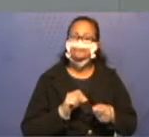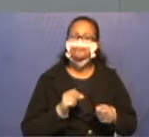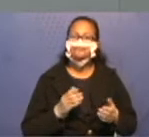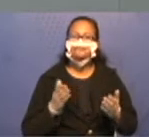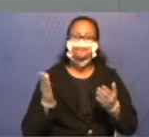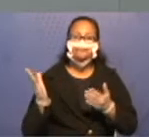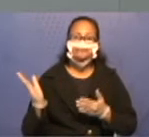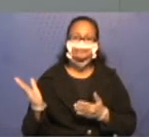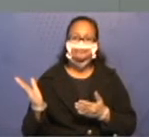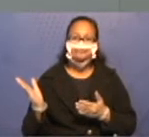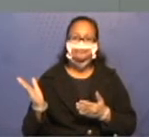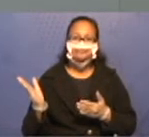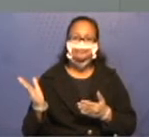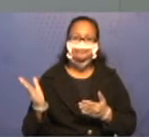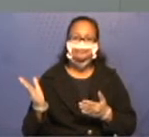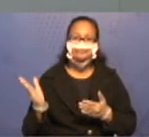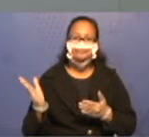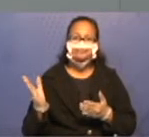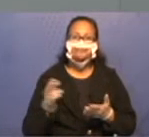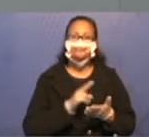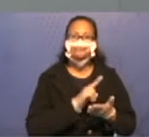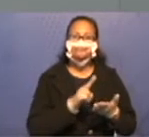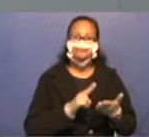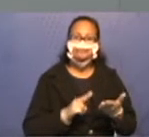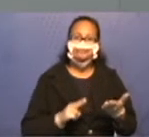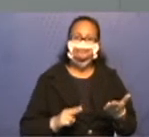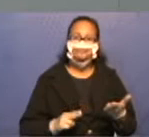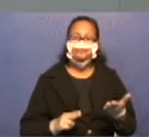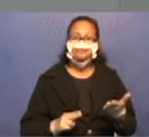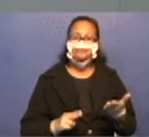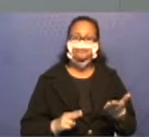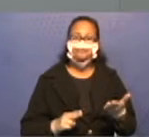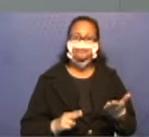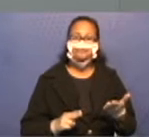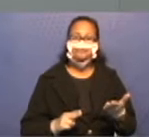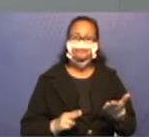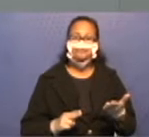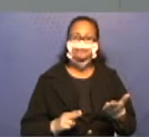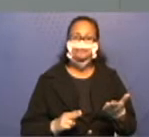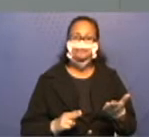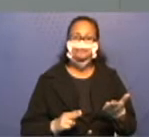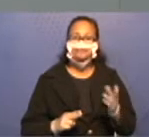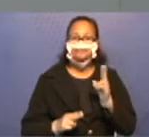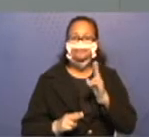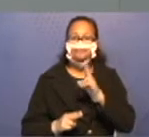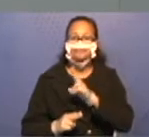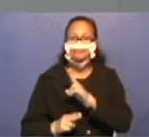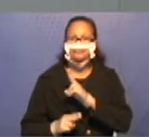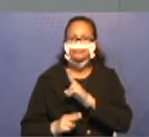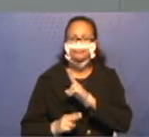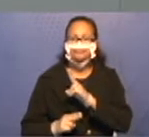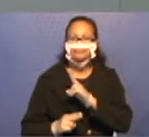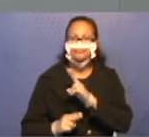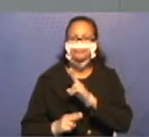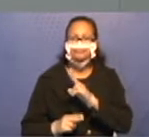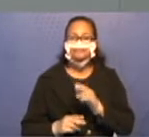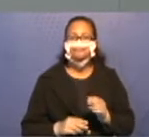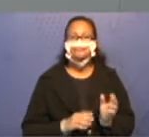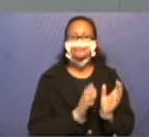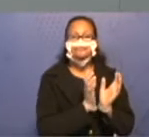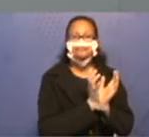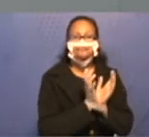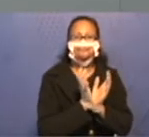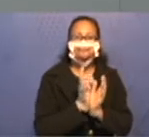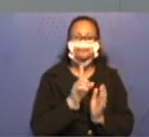disso? Concreto a gente vai estar desenhando. Olha lá. Vamos colocar de